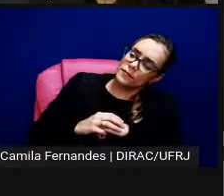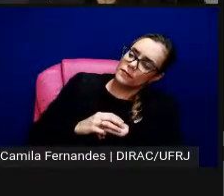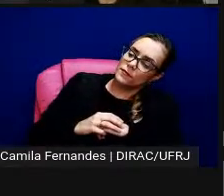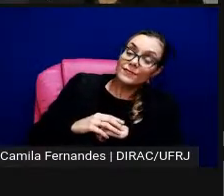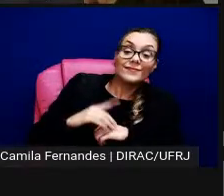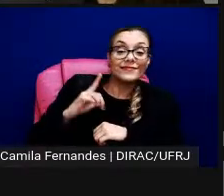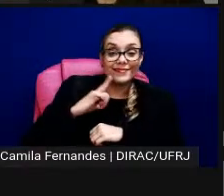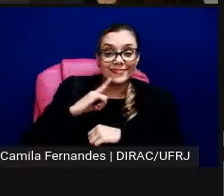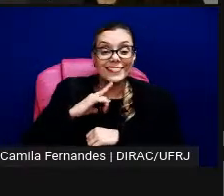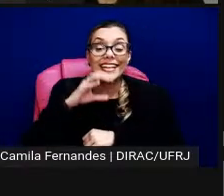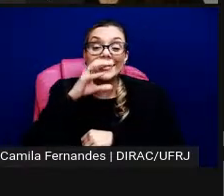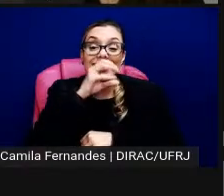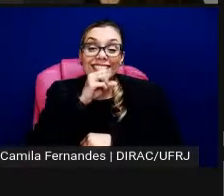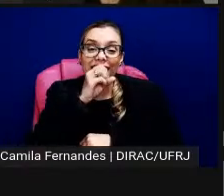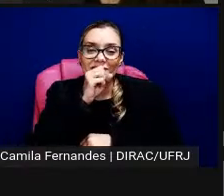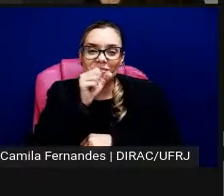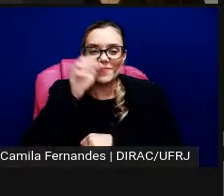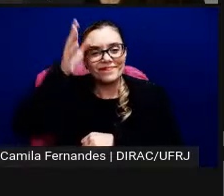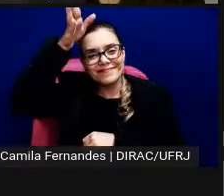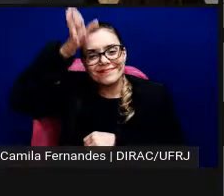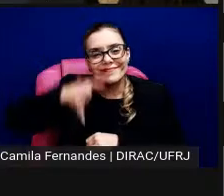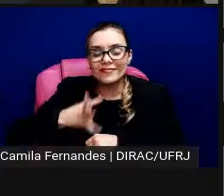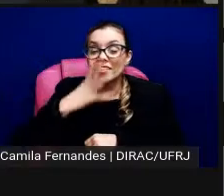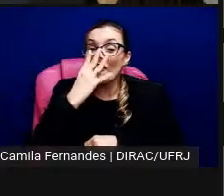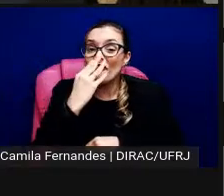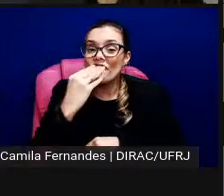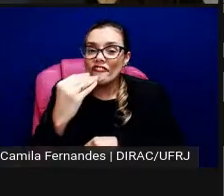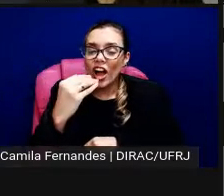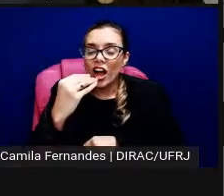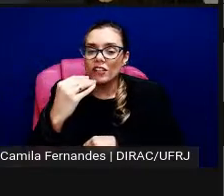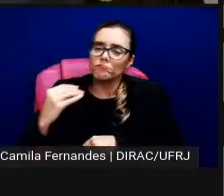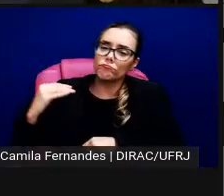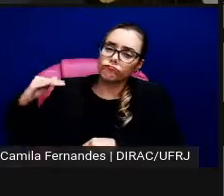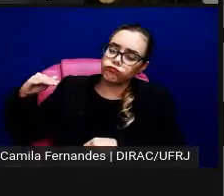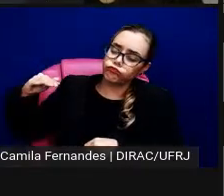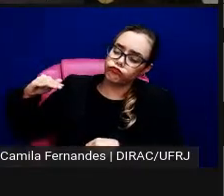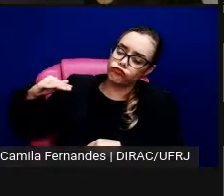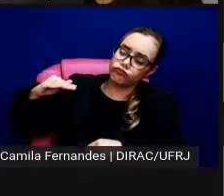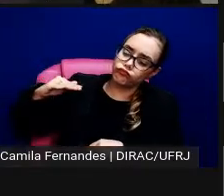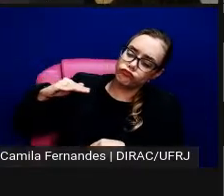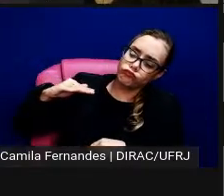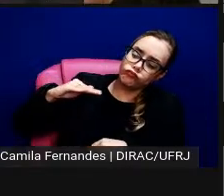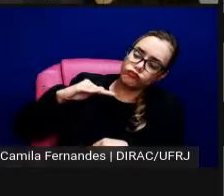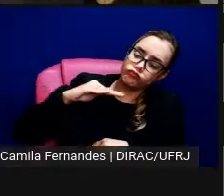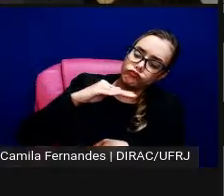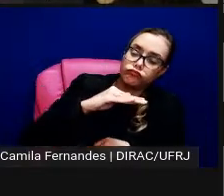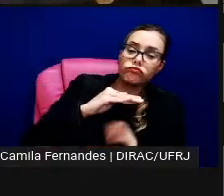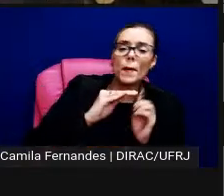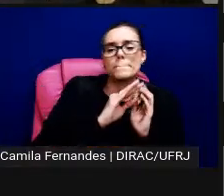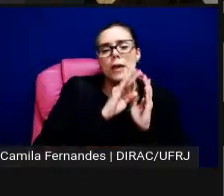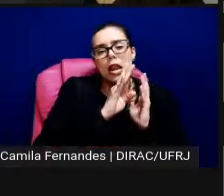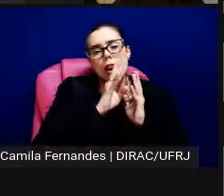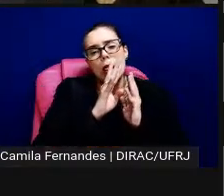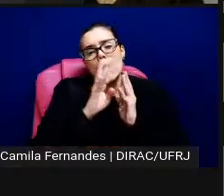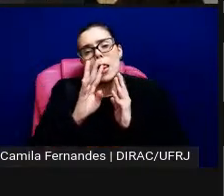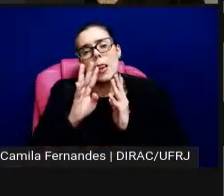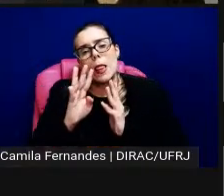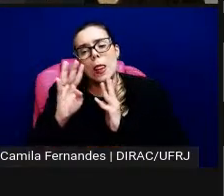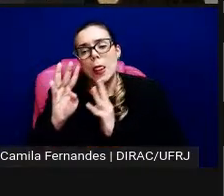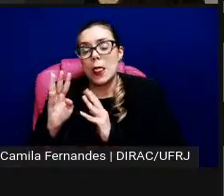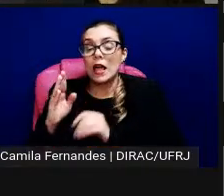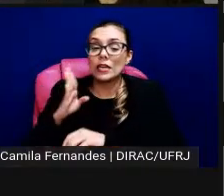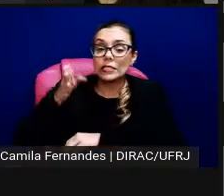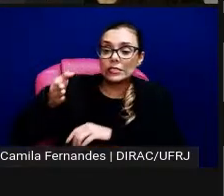uma van que percorria esses pontos de exposição públicas da cidade os grupos iam com uma pessoa da